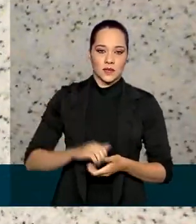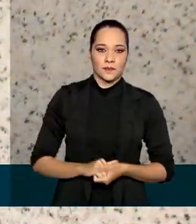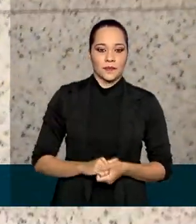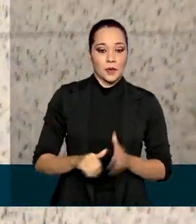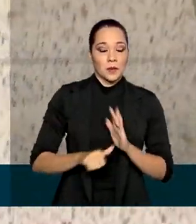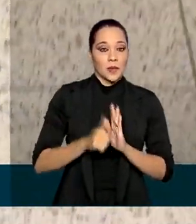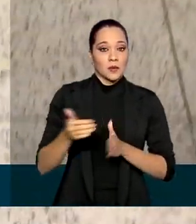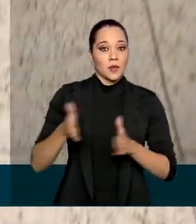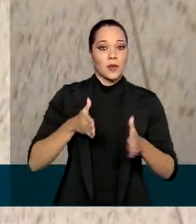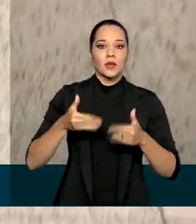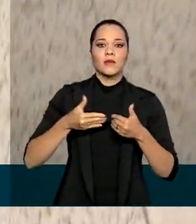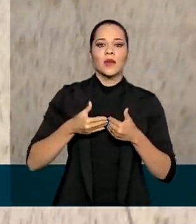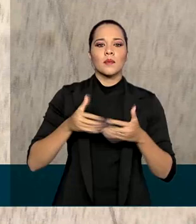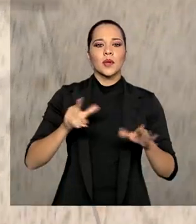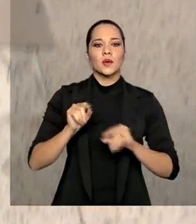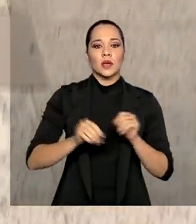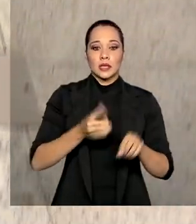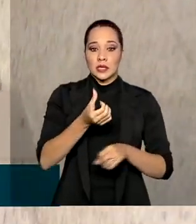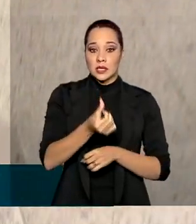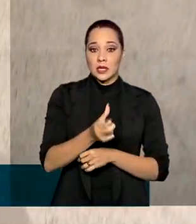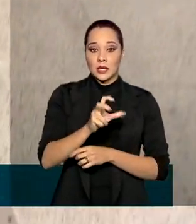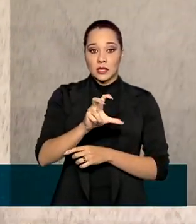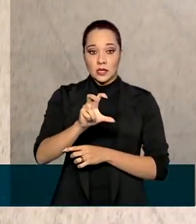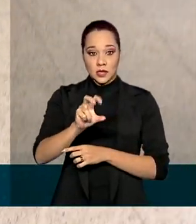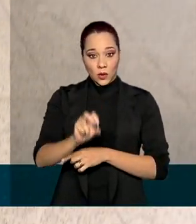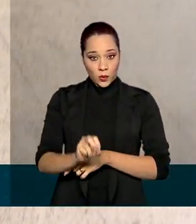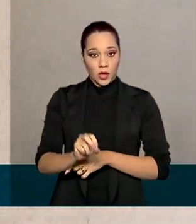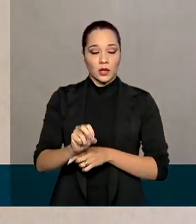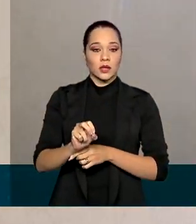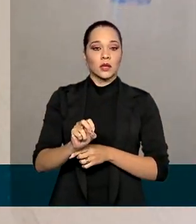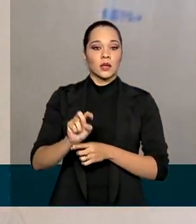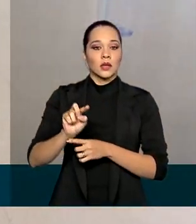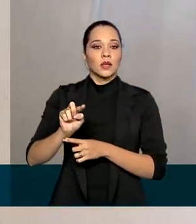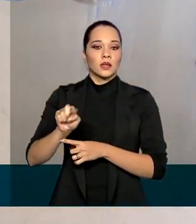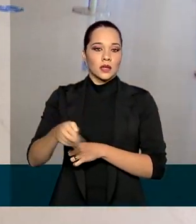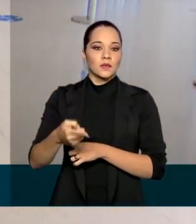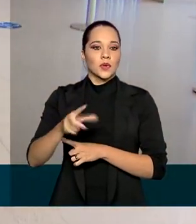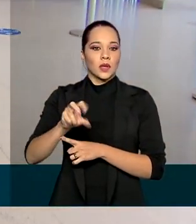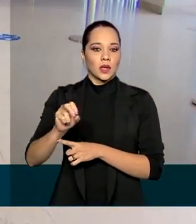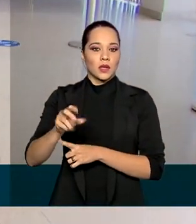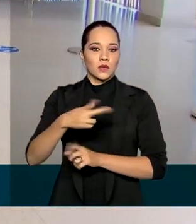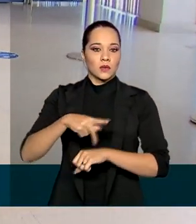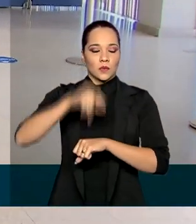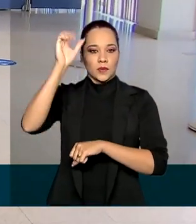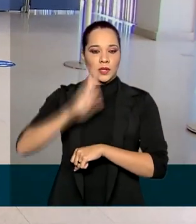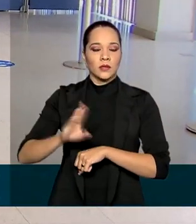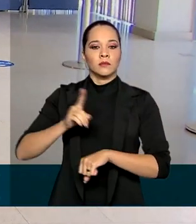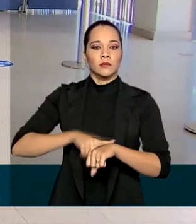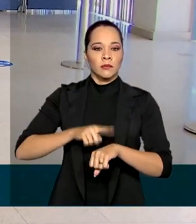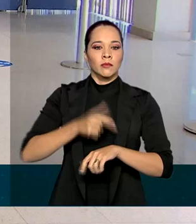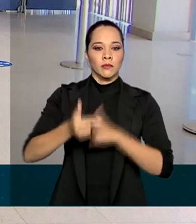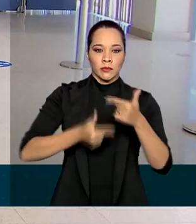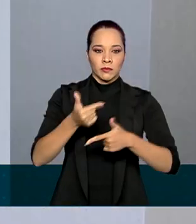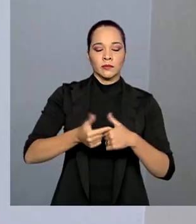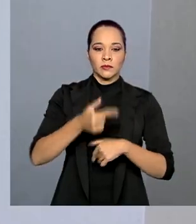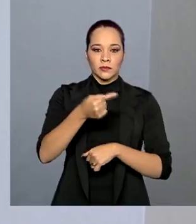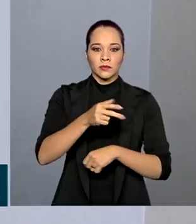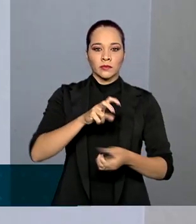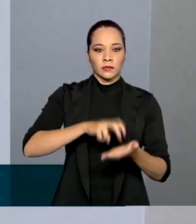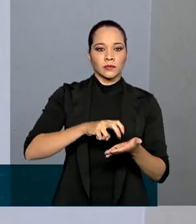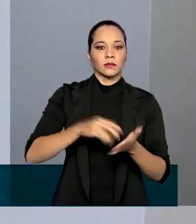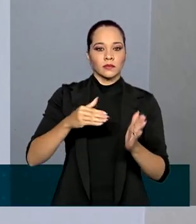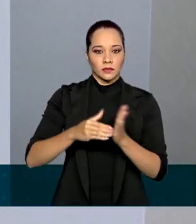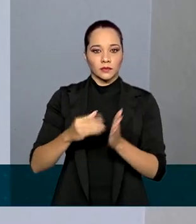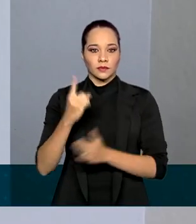momento, serão reabertas 650 das 1.500 agências do país e o horário de funcionamento será de